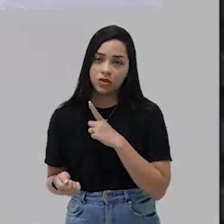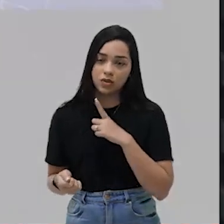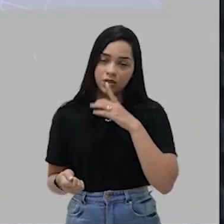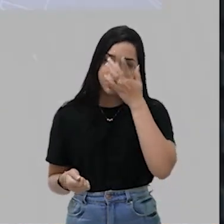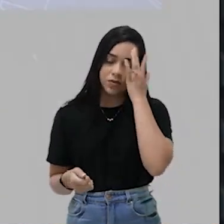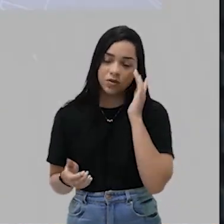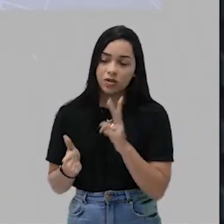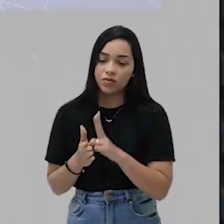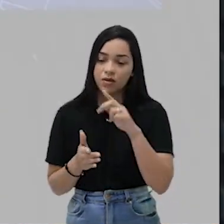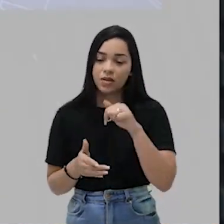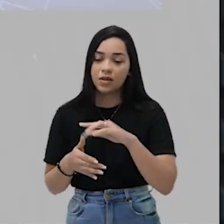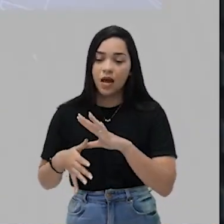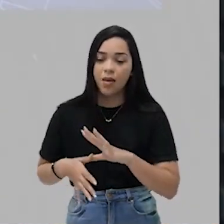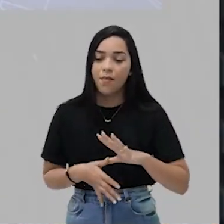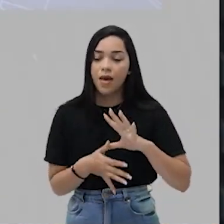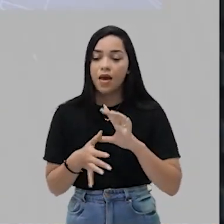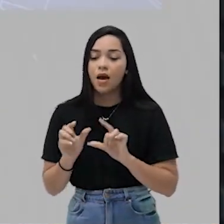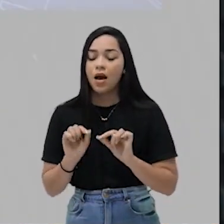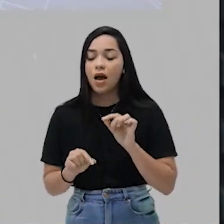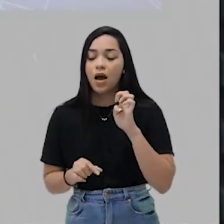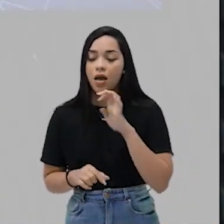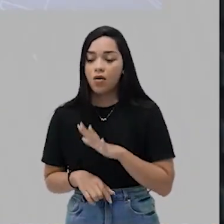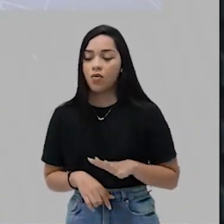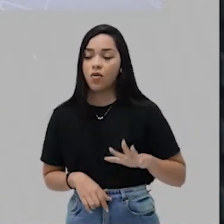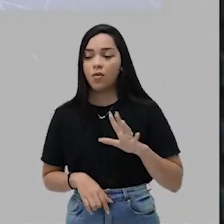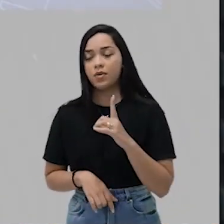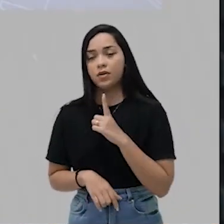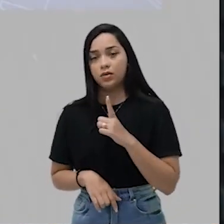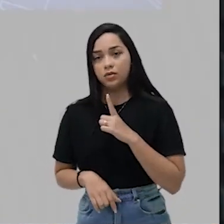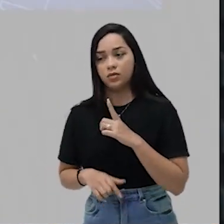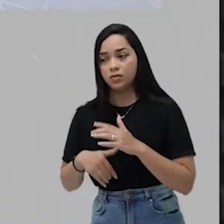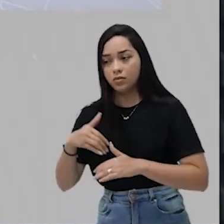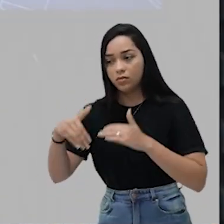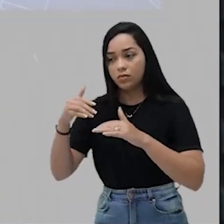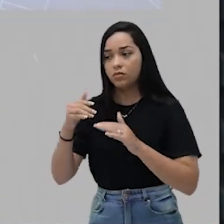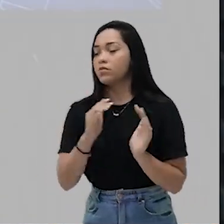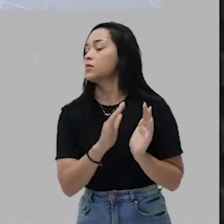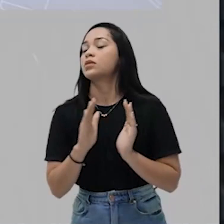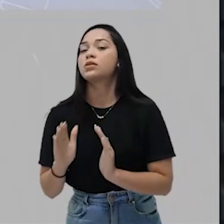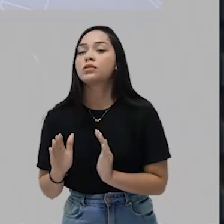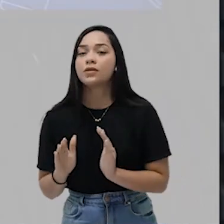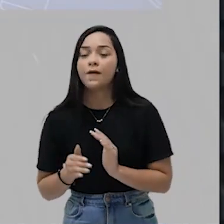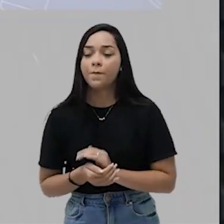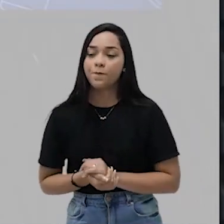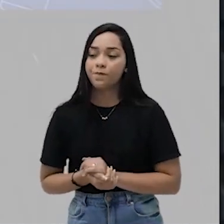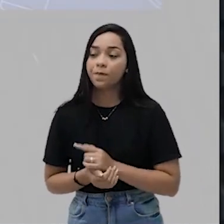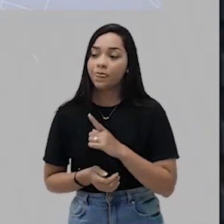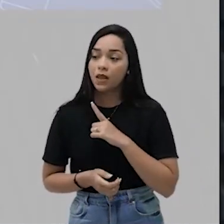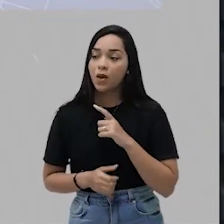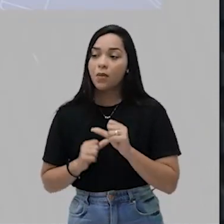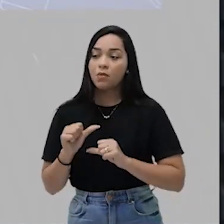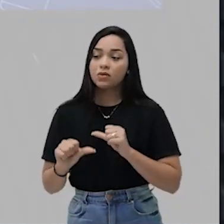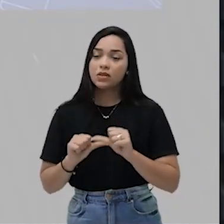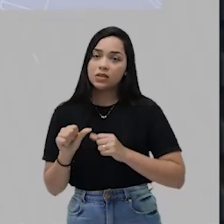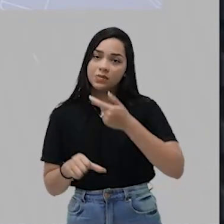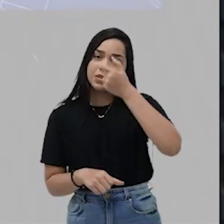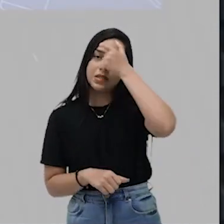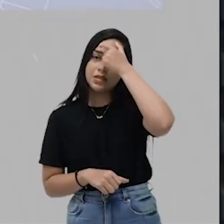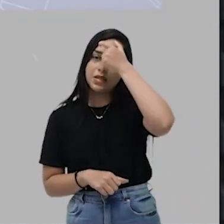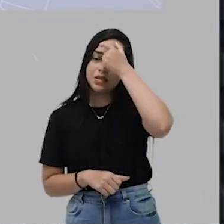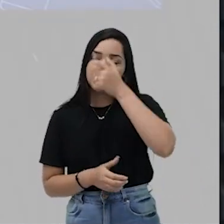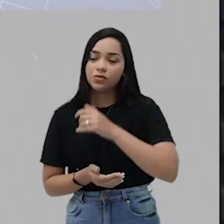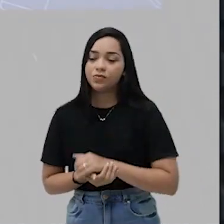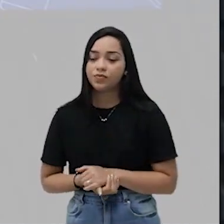daqui da América, a Europa, ela passa por um processo de transição. Há uma mudança na mentalidade.